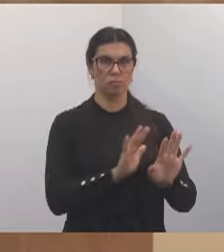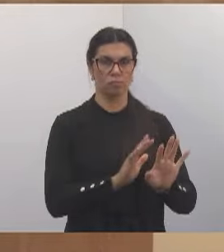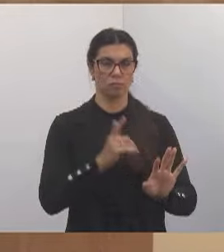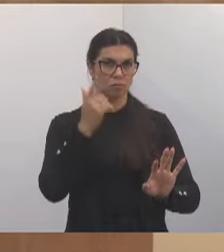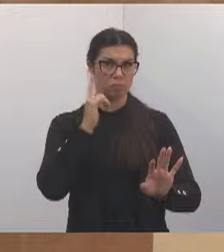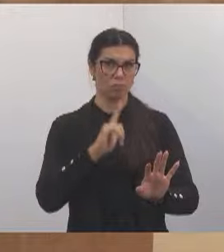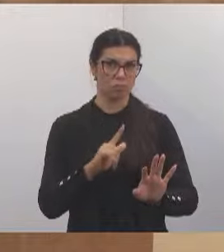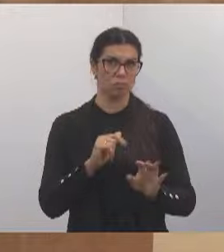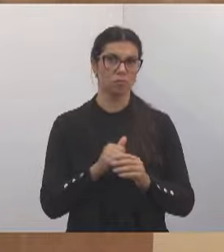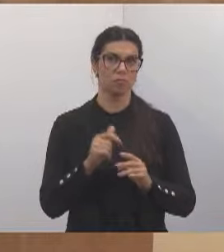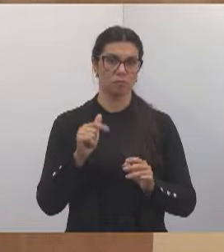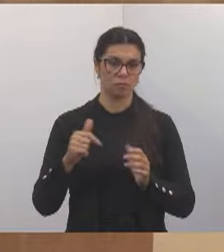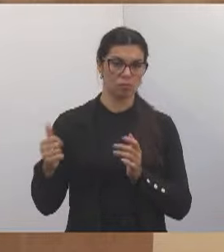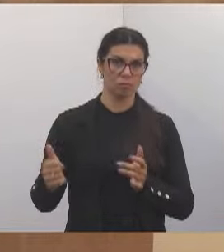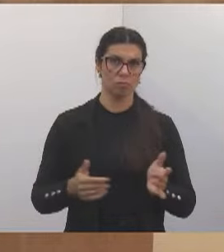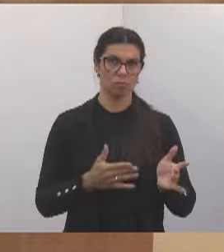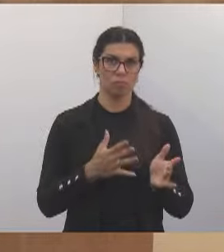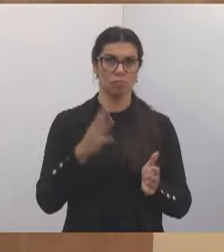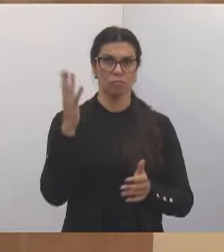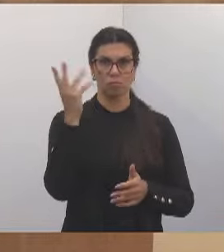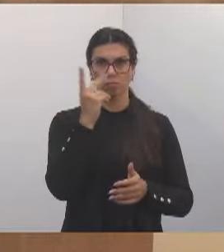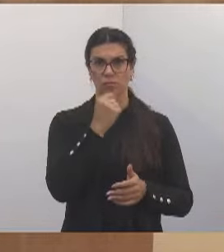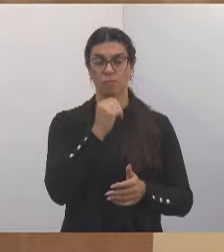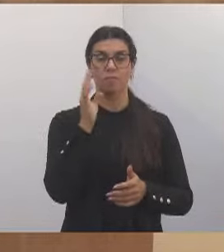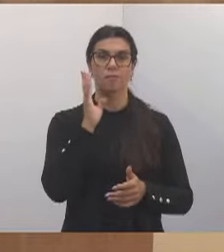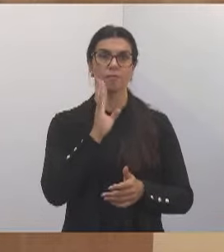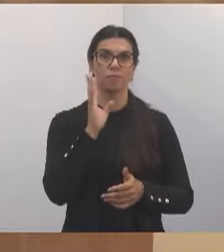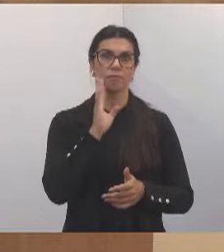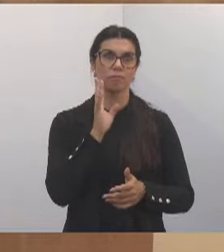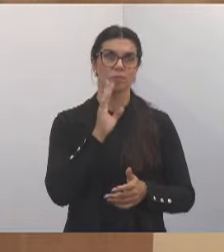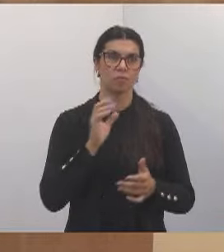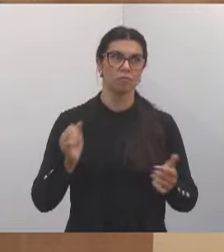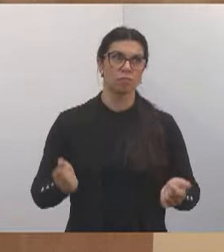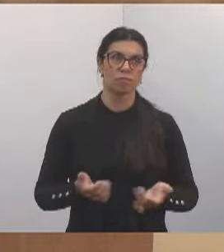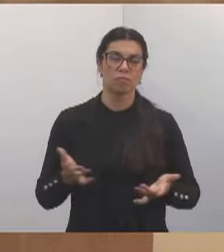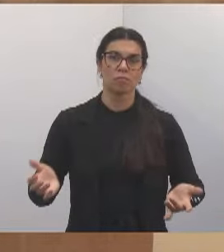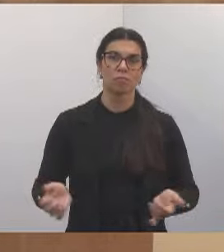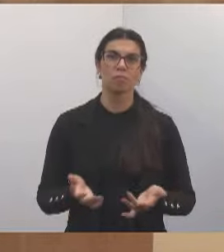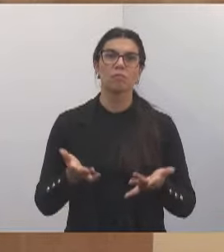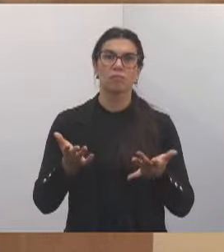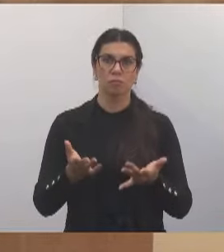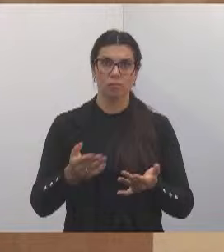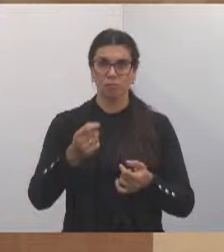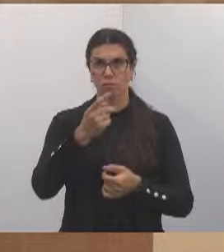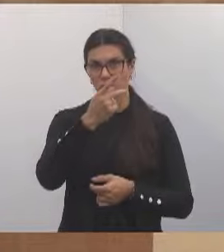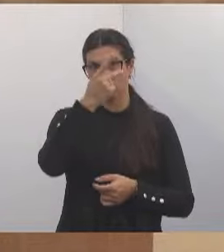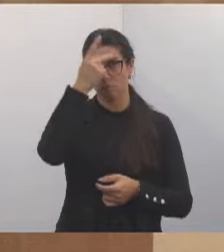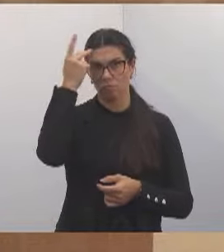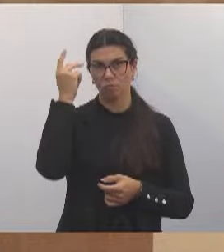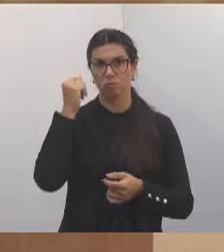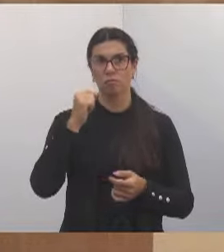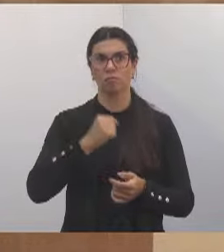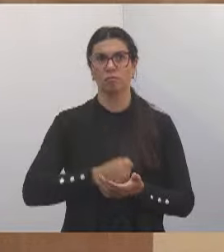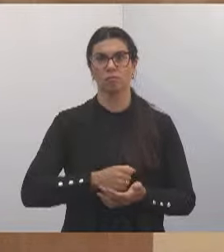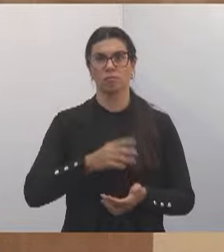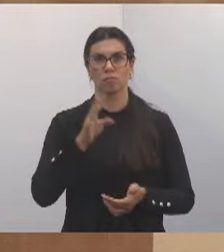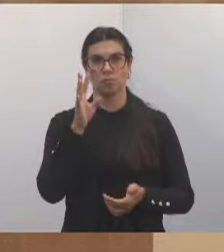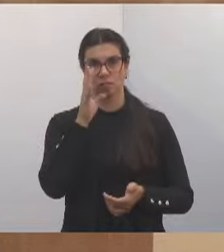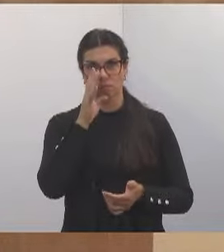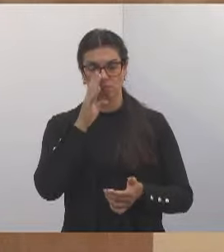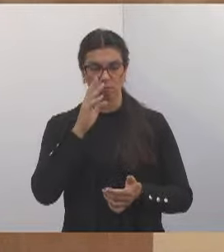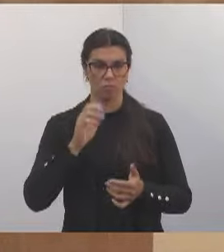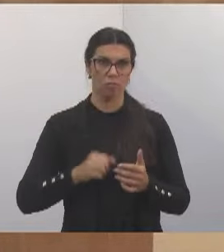É uma rota muito bonita, uma rota muito bacana e que inspira muito as pessoas numa contemplação ao